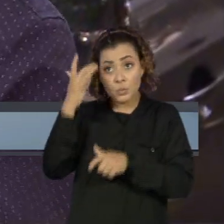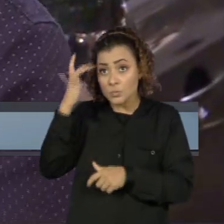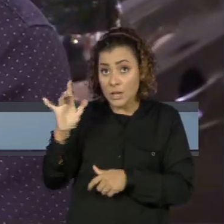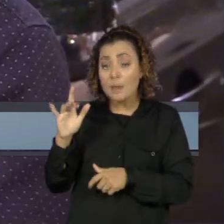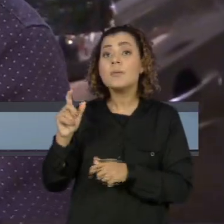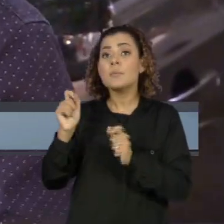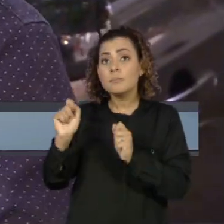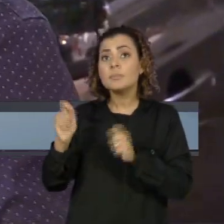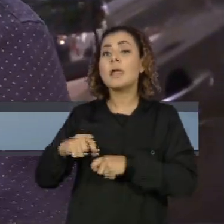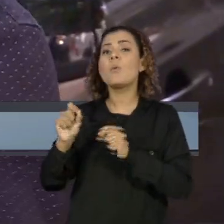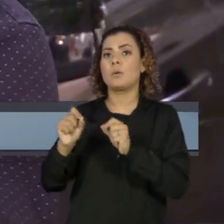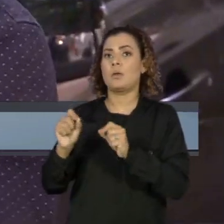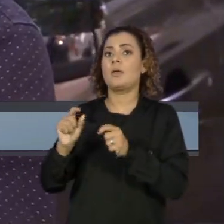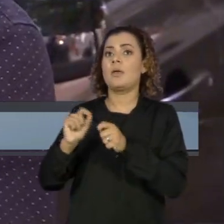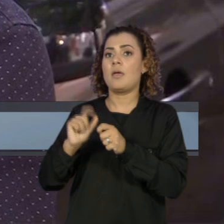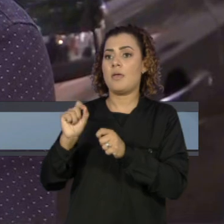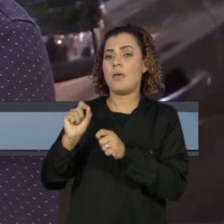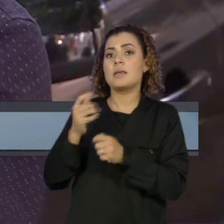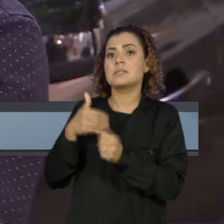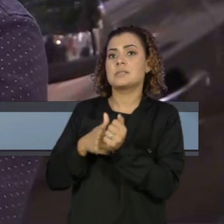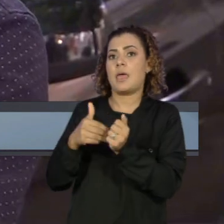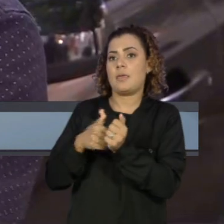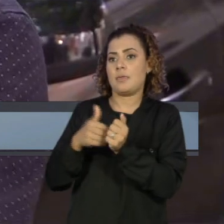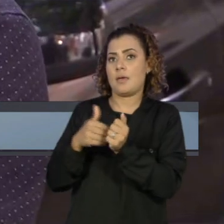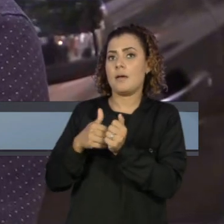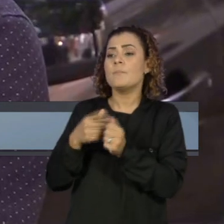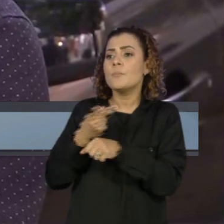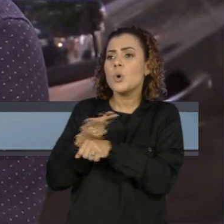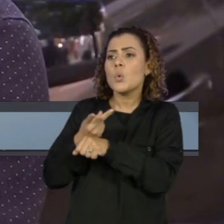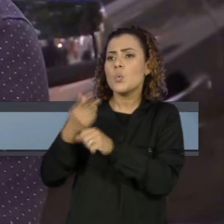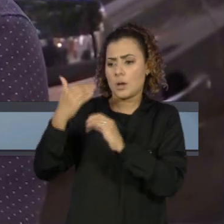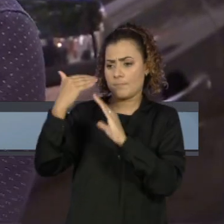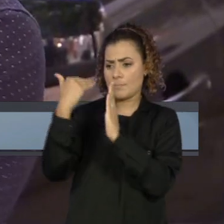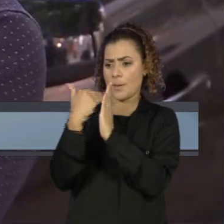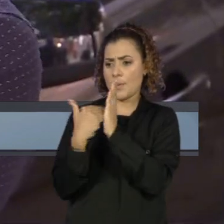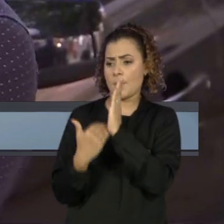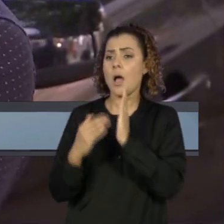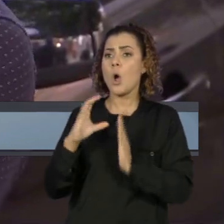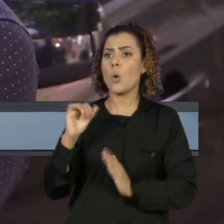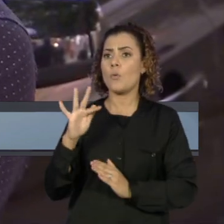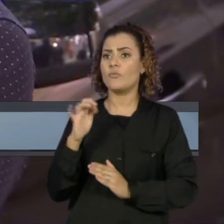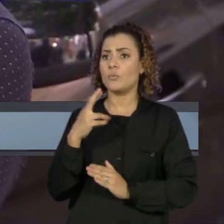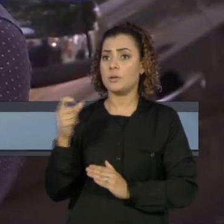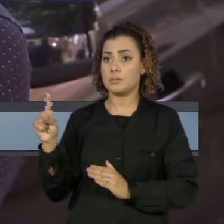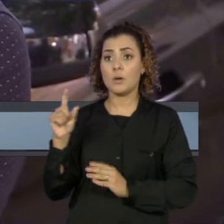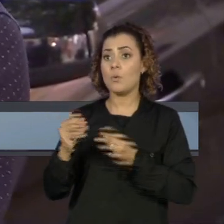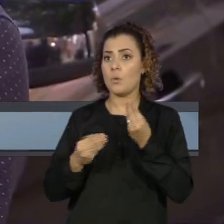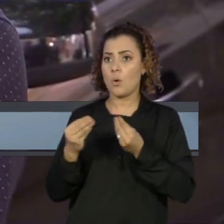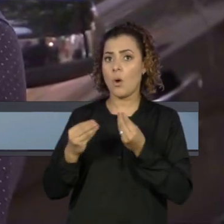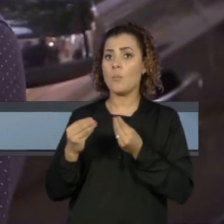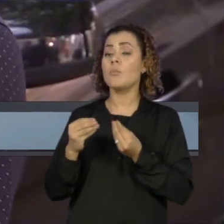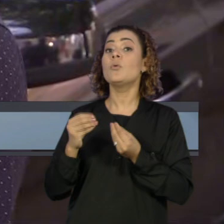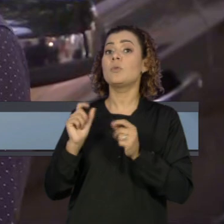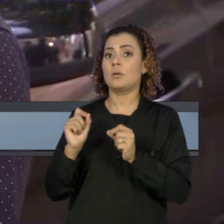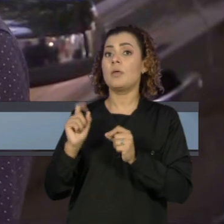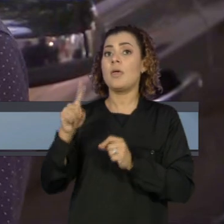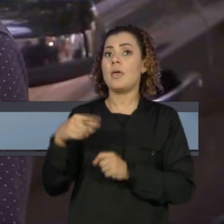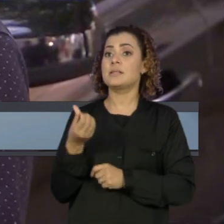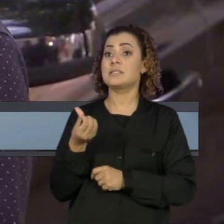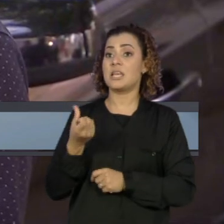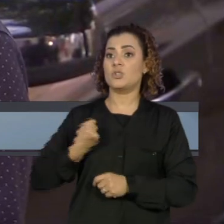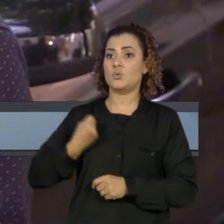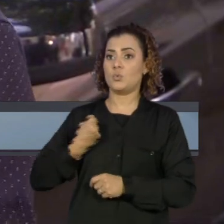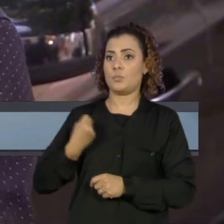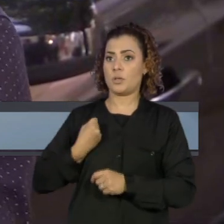isso, vulgarmente é a definição de uma senha. Procure nas suas configurações a definição do duplo fator. São apenas 6